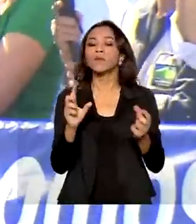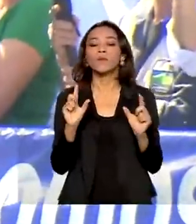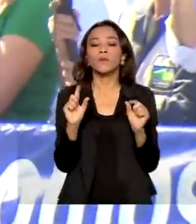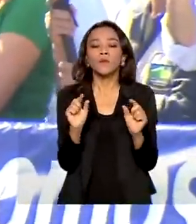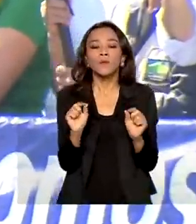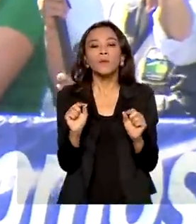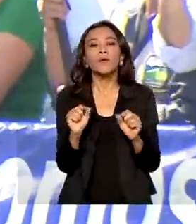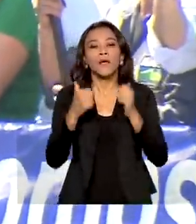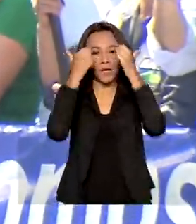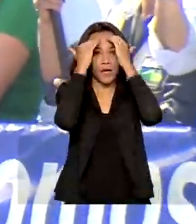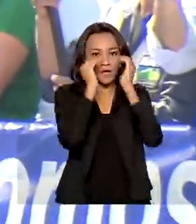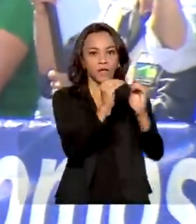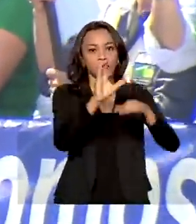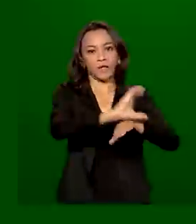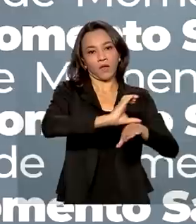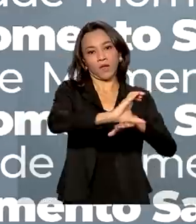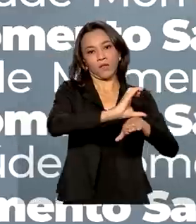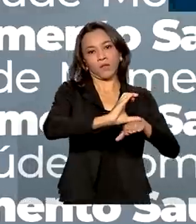Constituição.